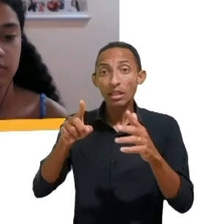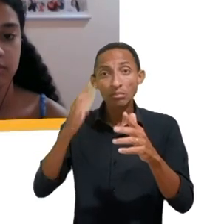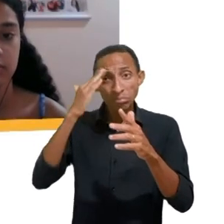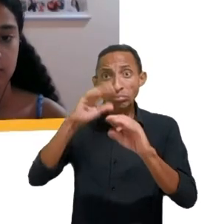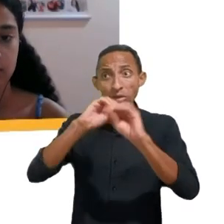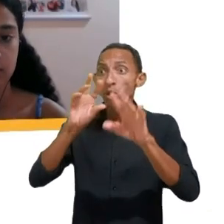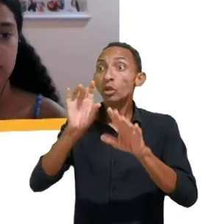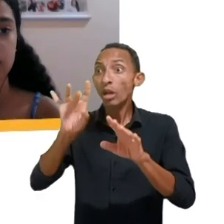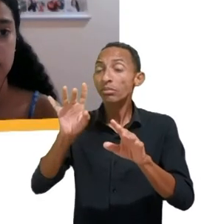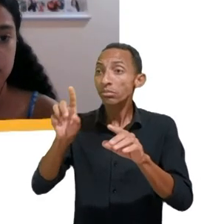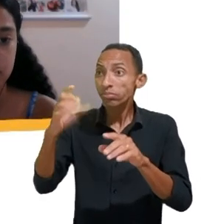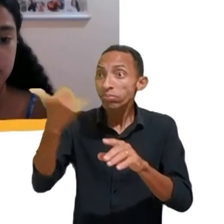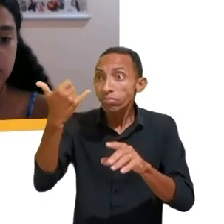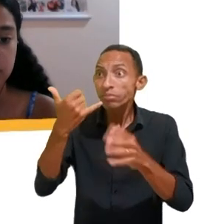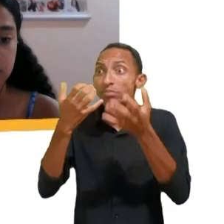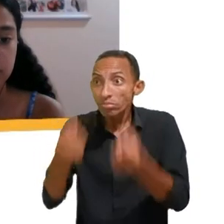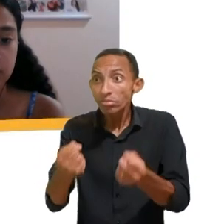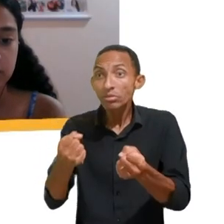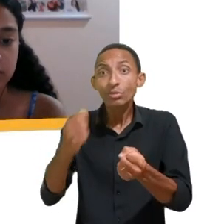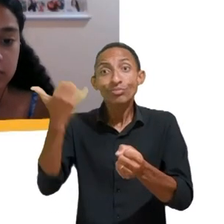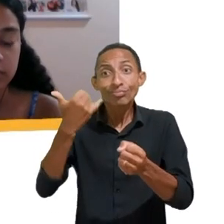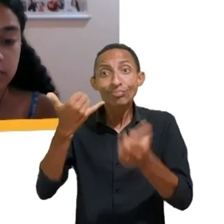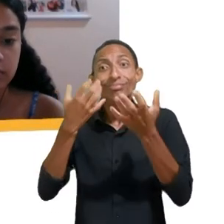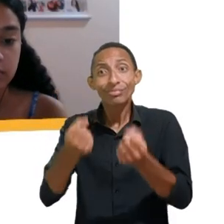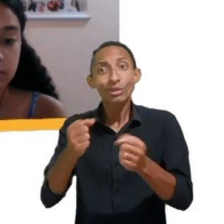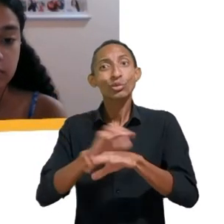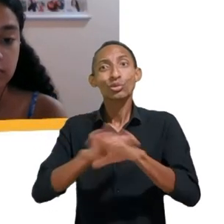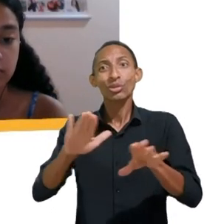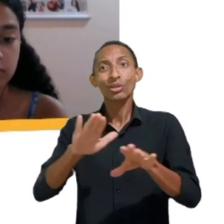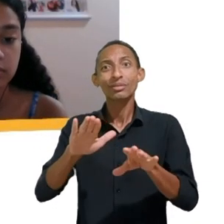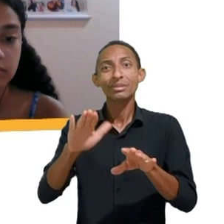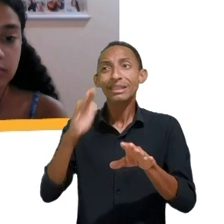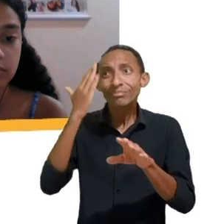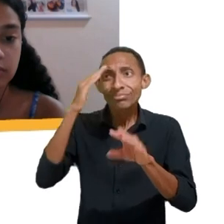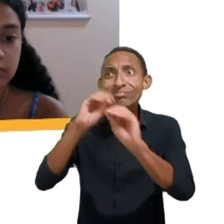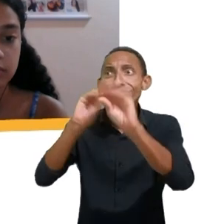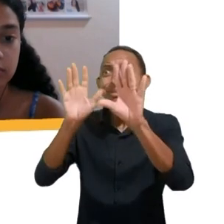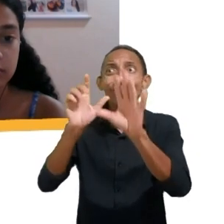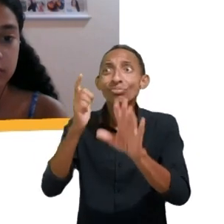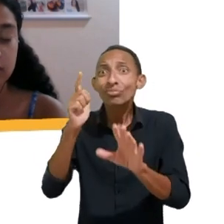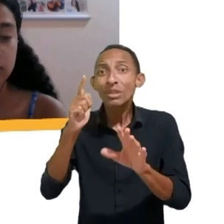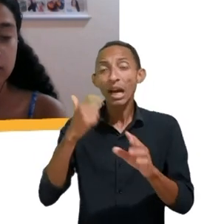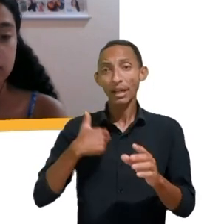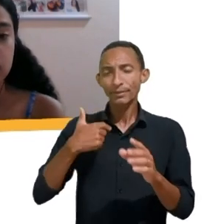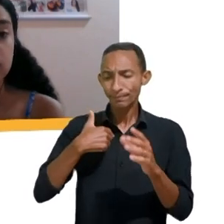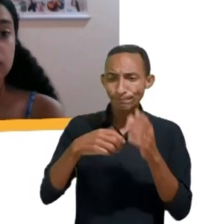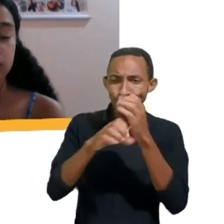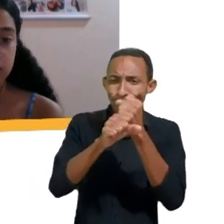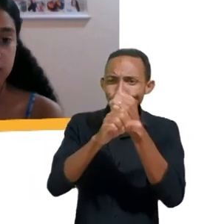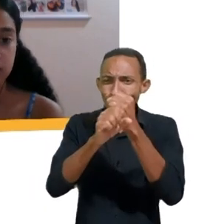adesão, e aí eu fiz, eu fiz a conta, eu criei a conta,